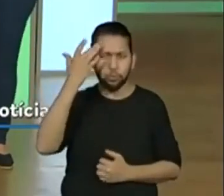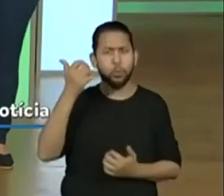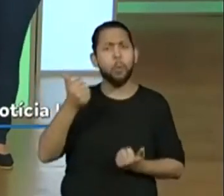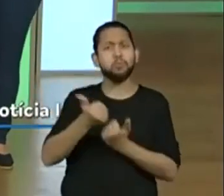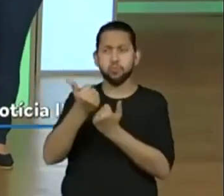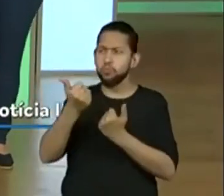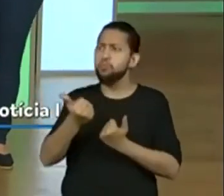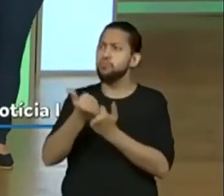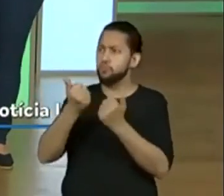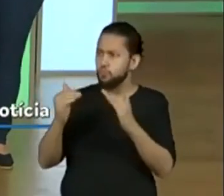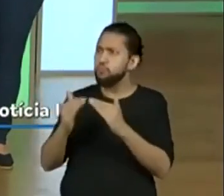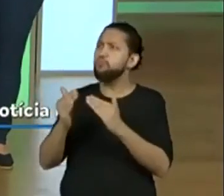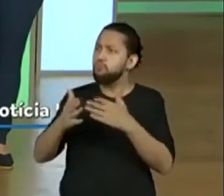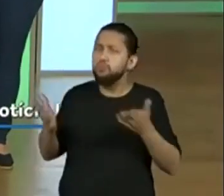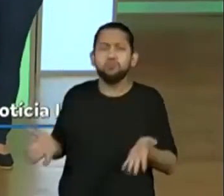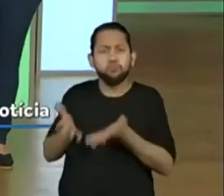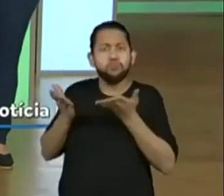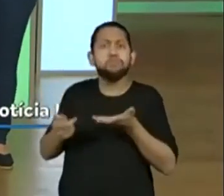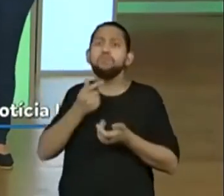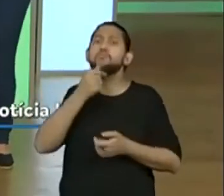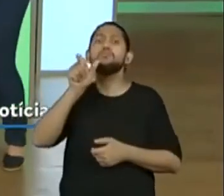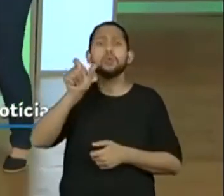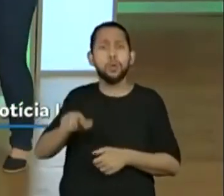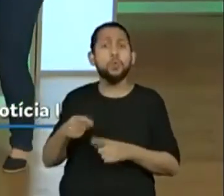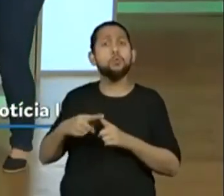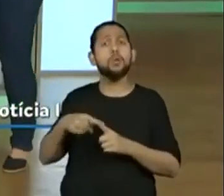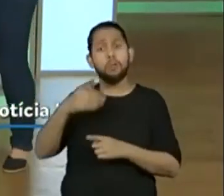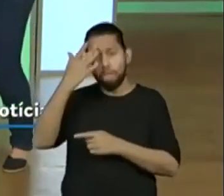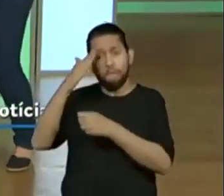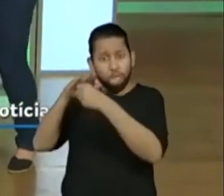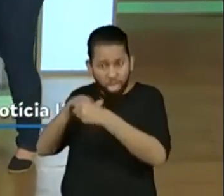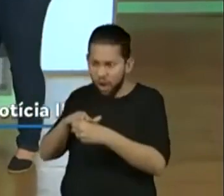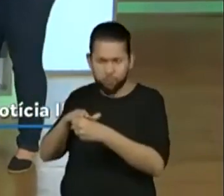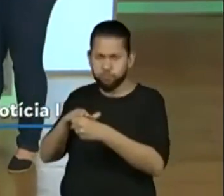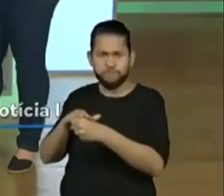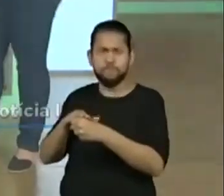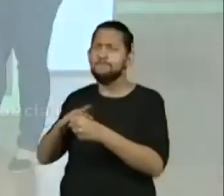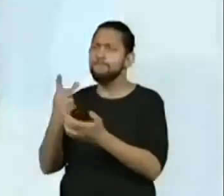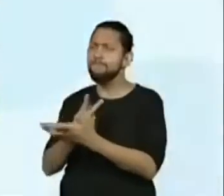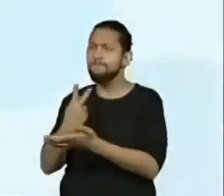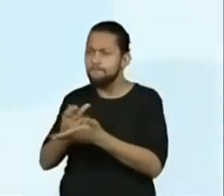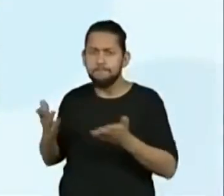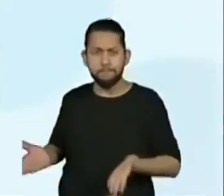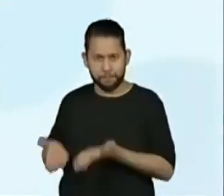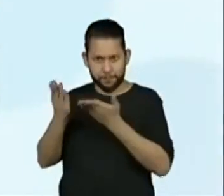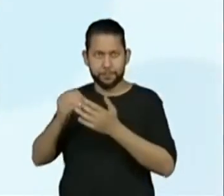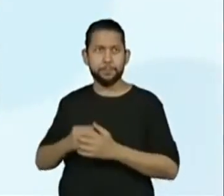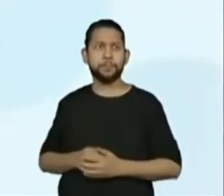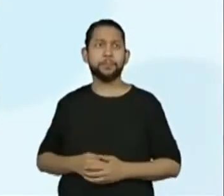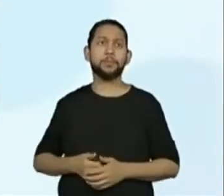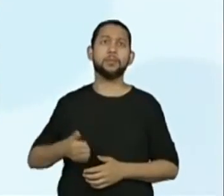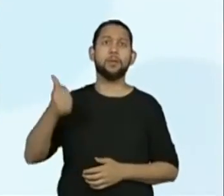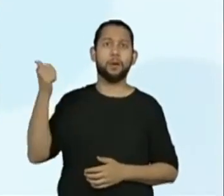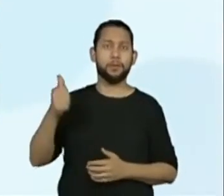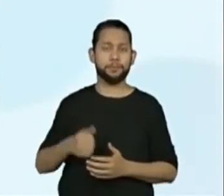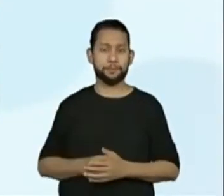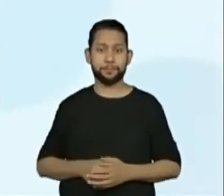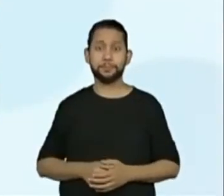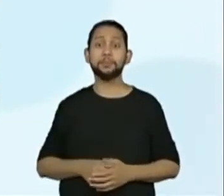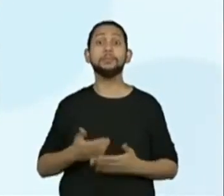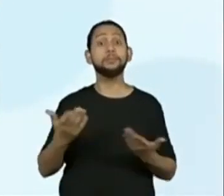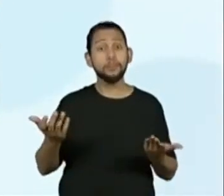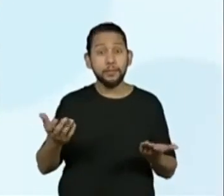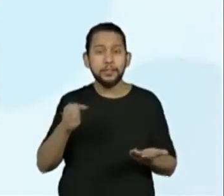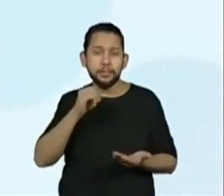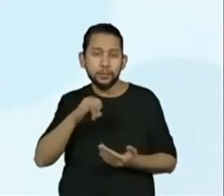Isso mesmo, isso mesmo, nas redes sociais. Então, trouxe essa notícia aqui, ó, professora. fazer agora. Uma singela investida na